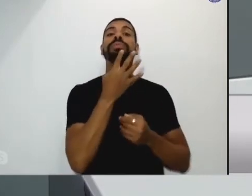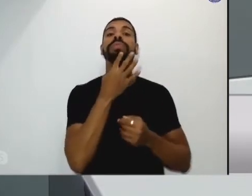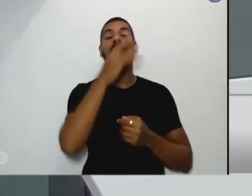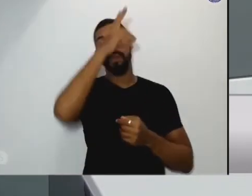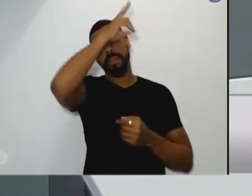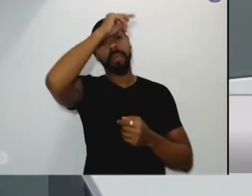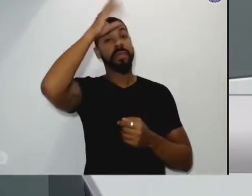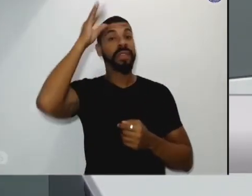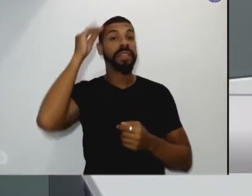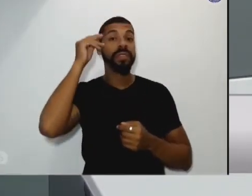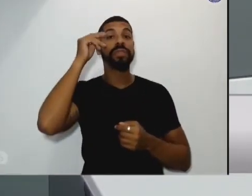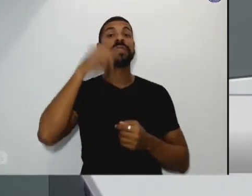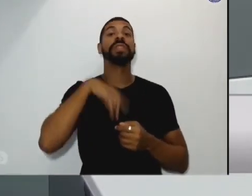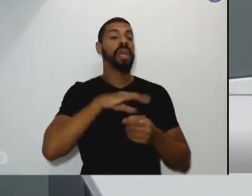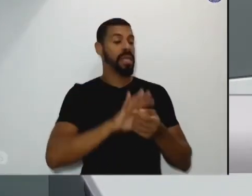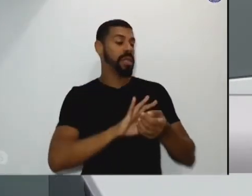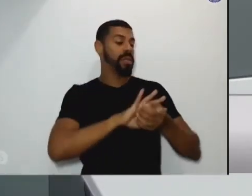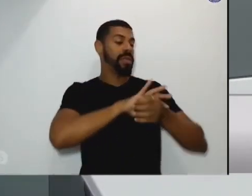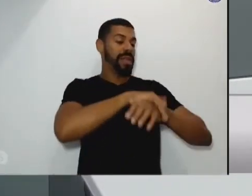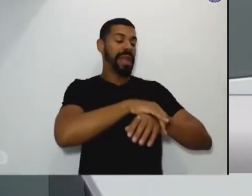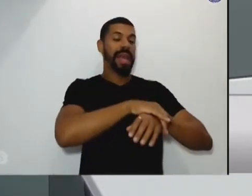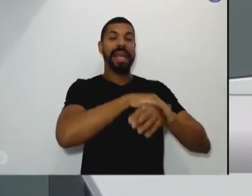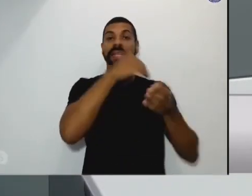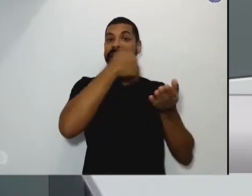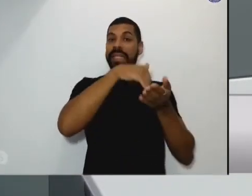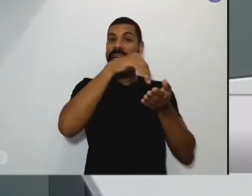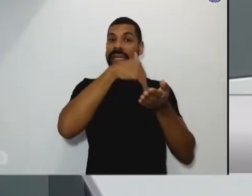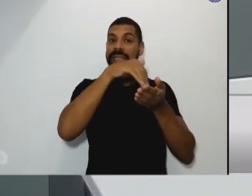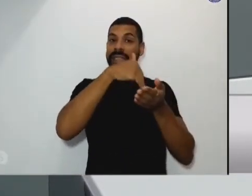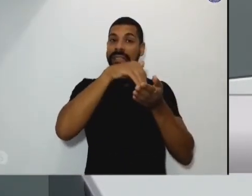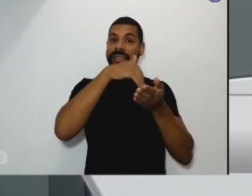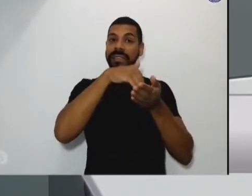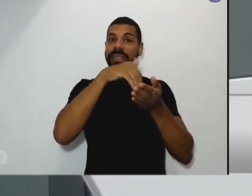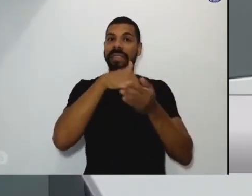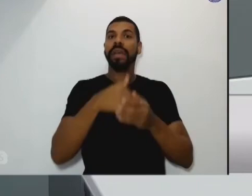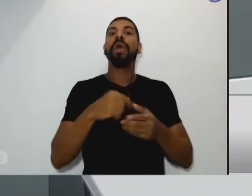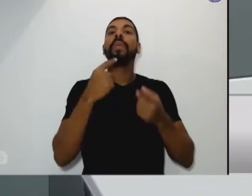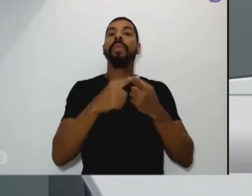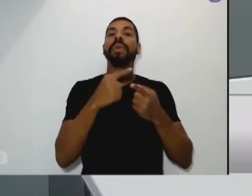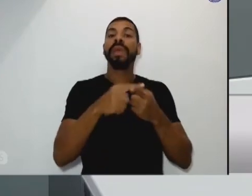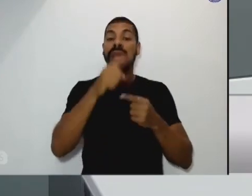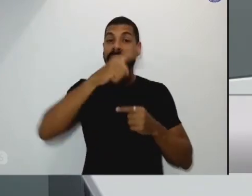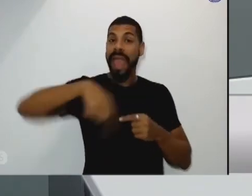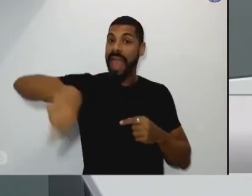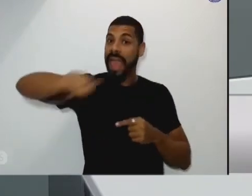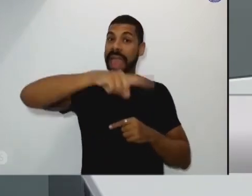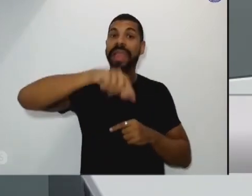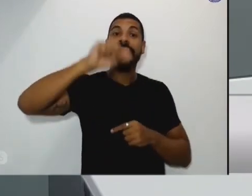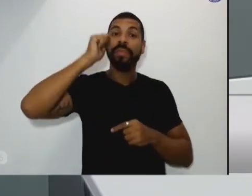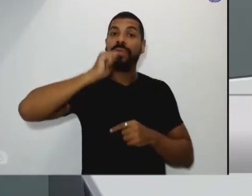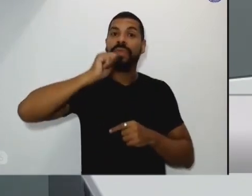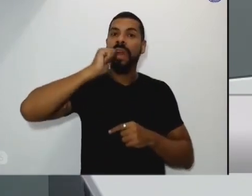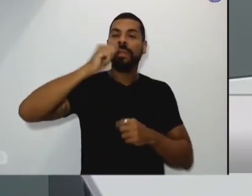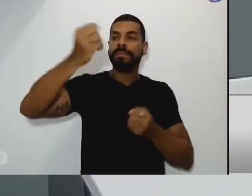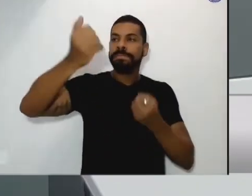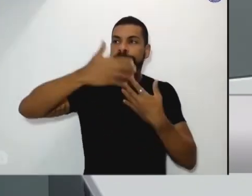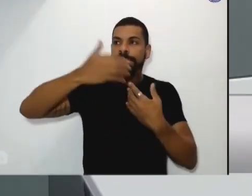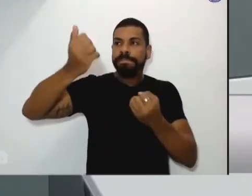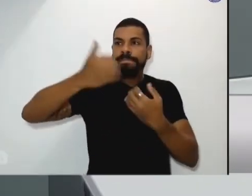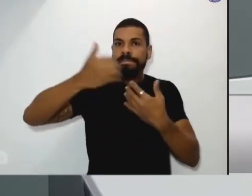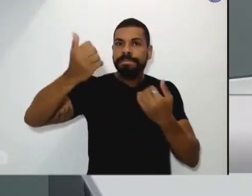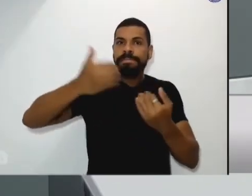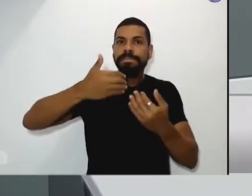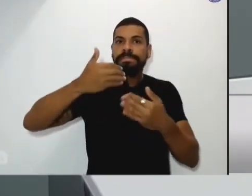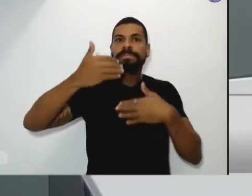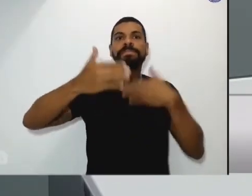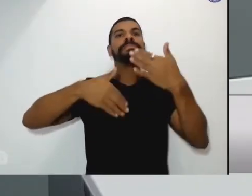municipal a secretaria da assistência o judiciário porque essas mulheres recebem essas informações elas se formam e passam a